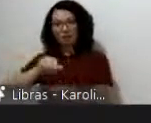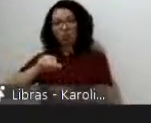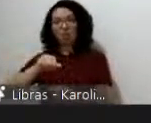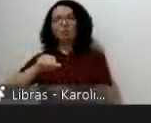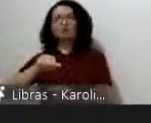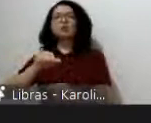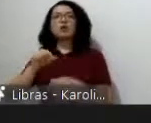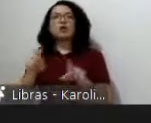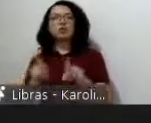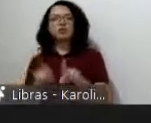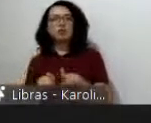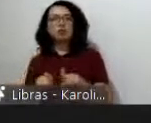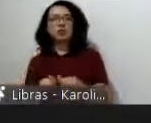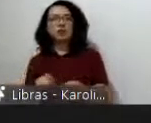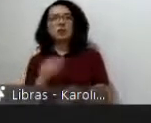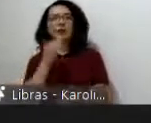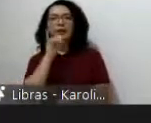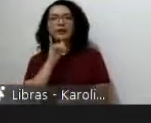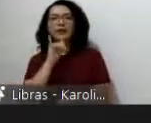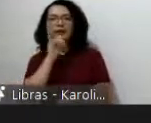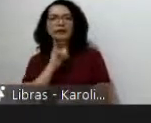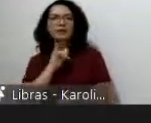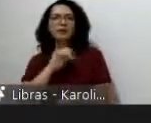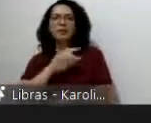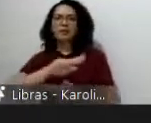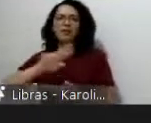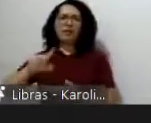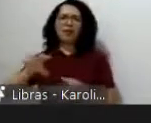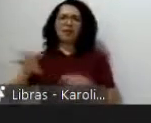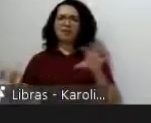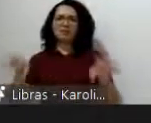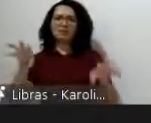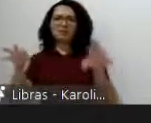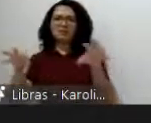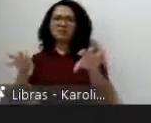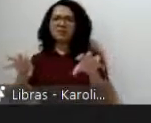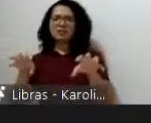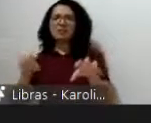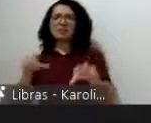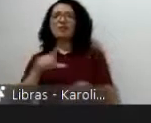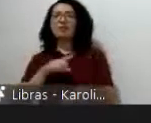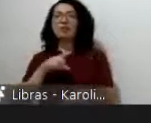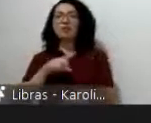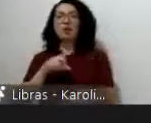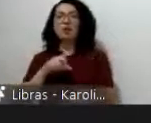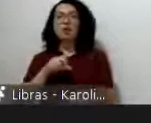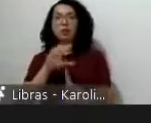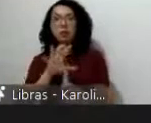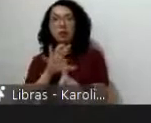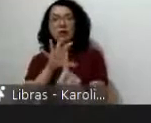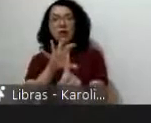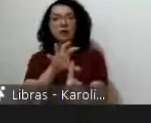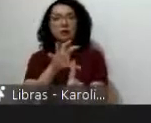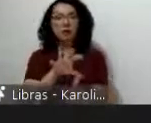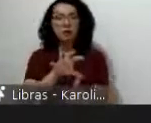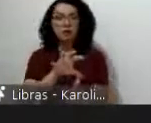Latina por exemplo mas de várias regiões tiveram um uso e um peso muito grande como